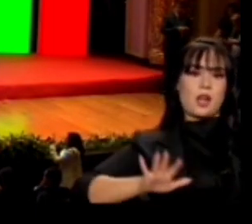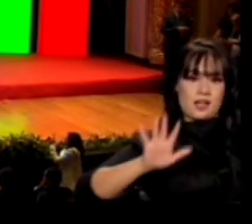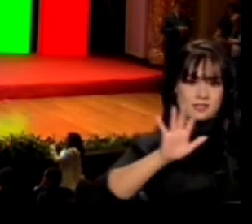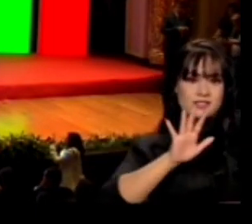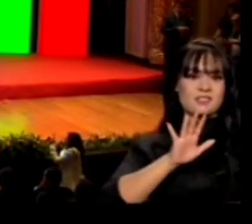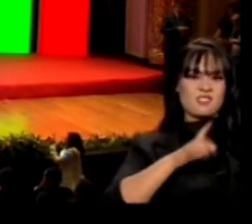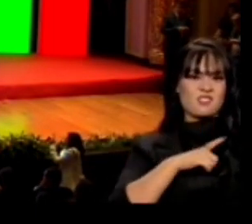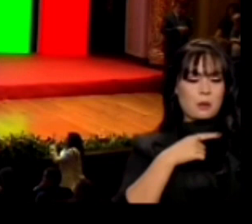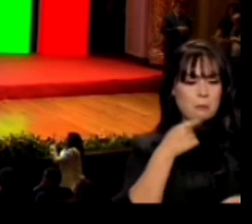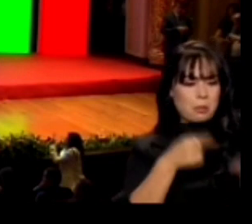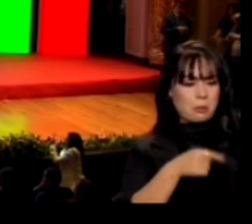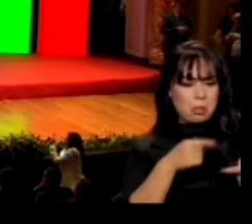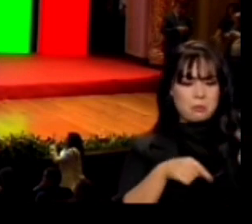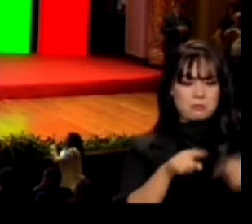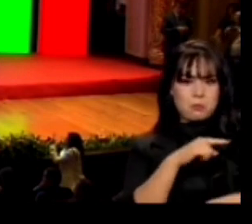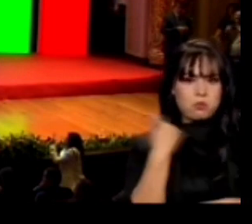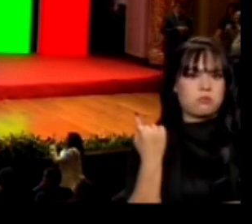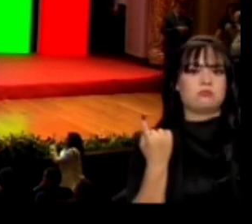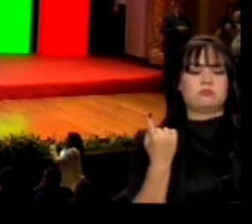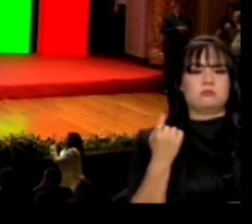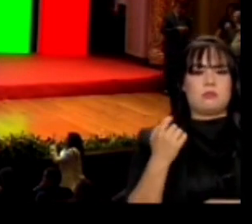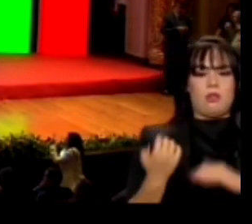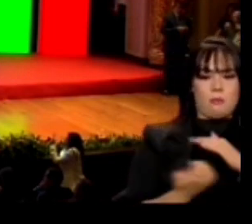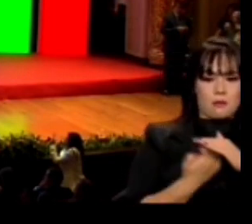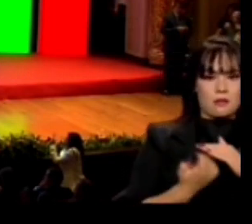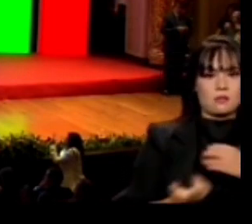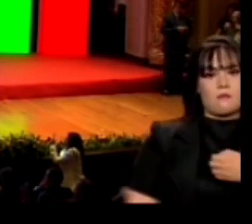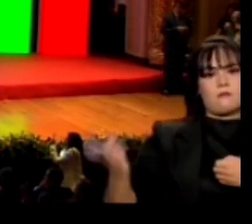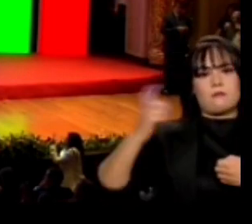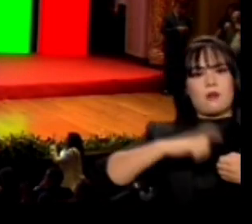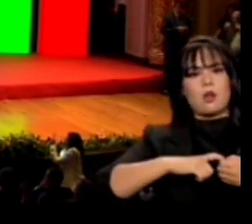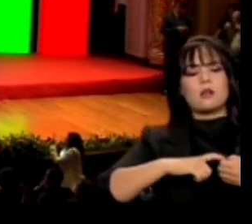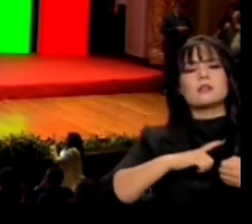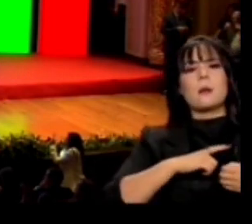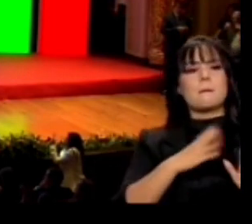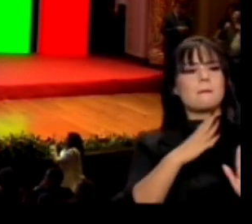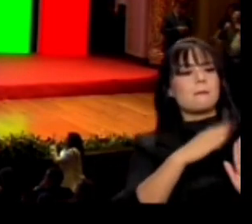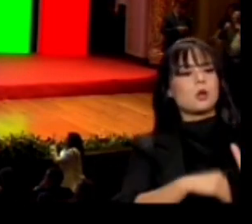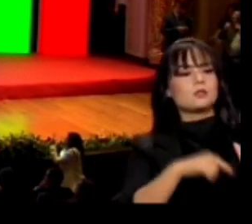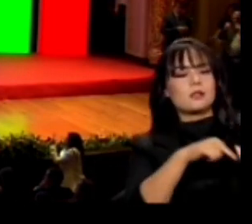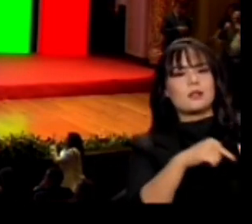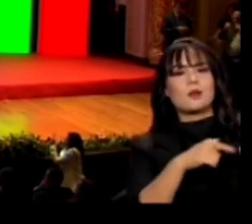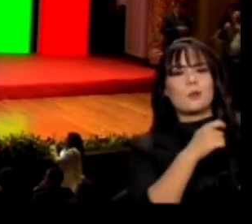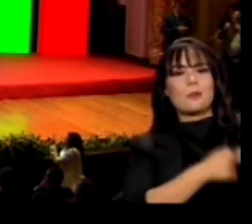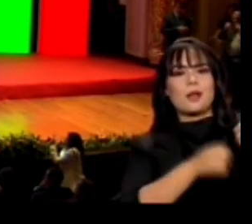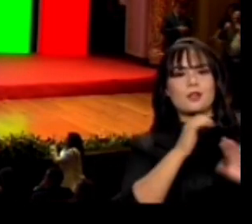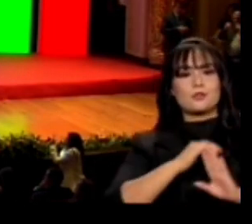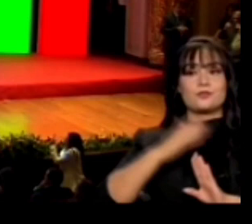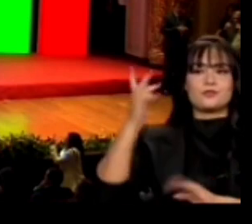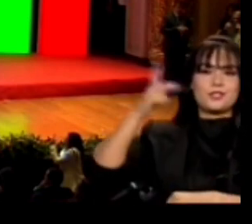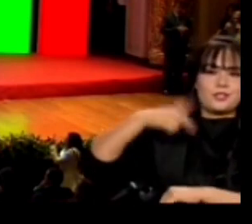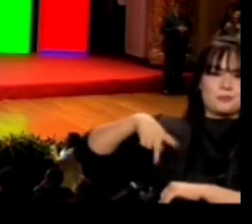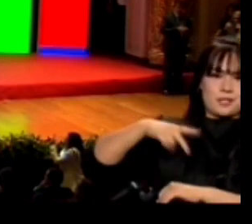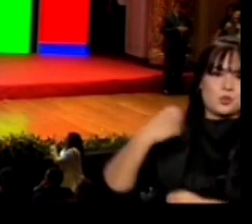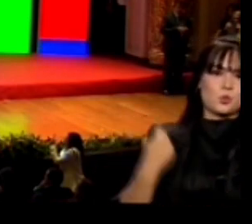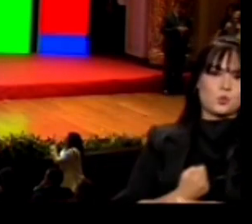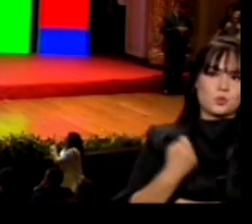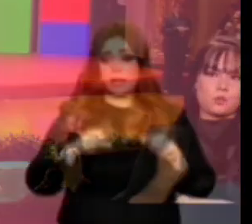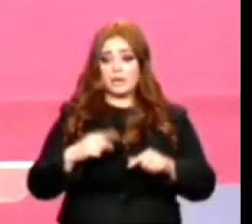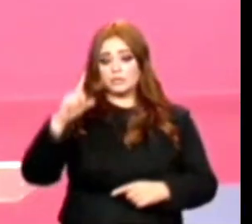desmontadas, para que as nossas empresas voltem a ser referência no mercado internacional de construção.